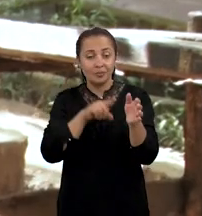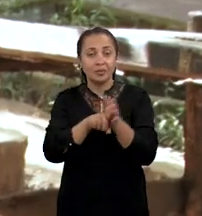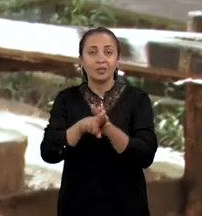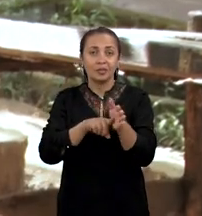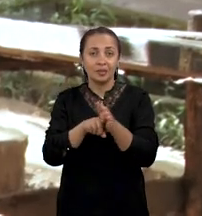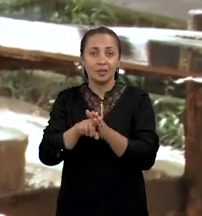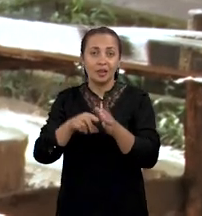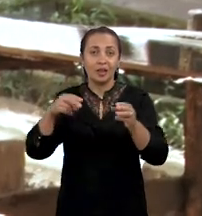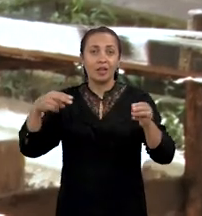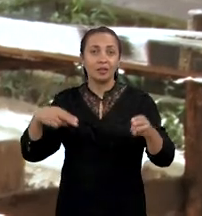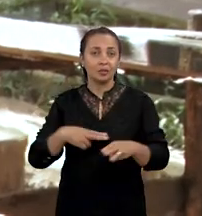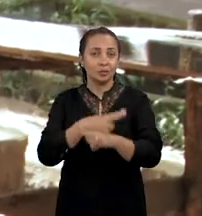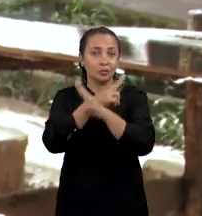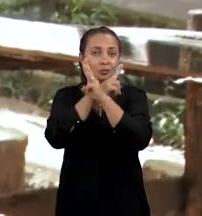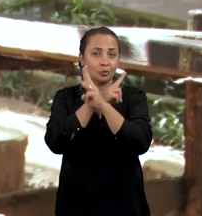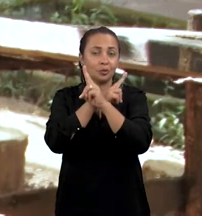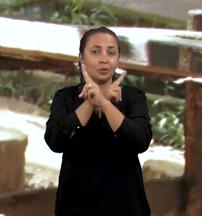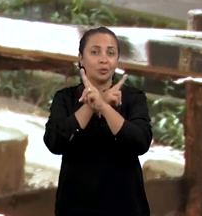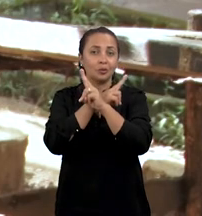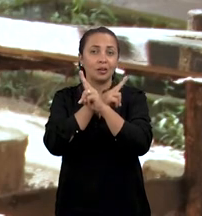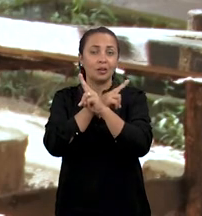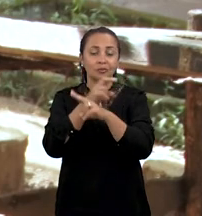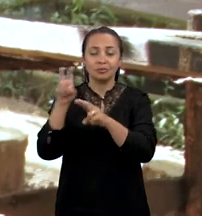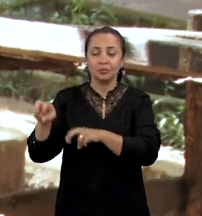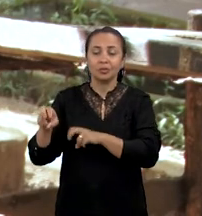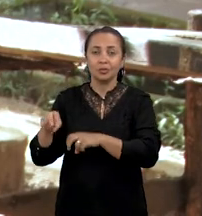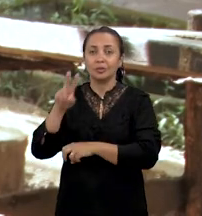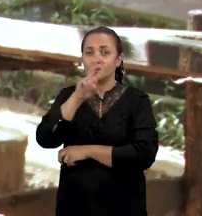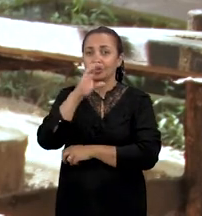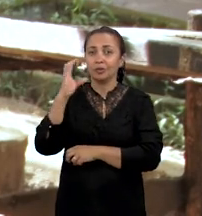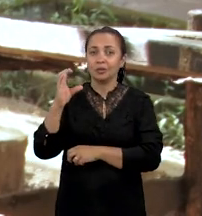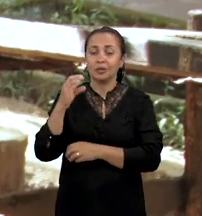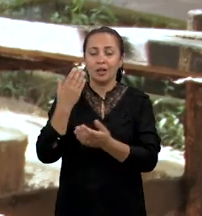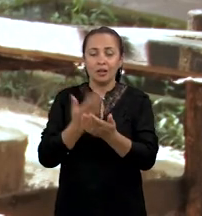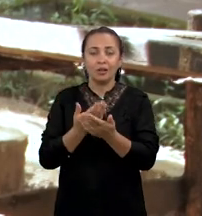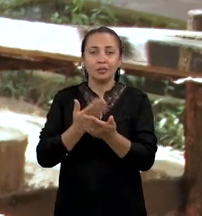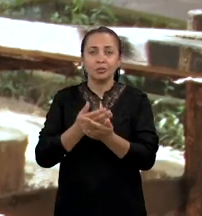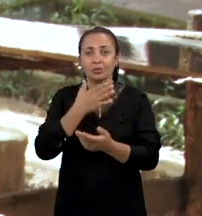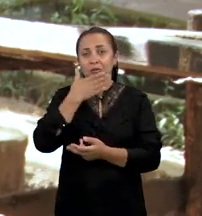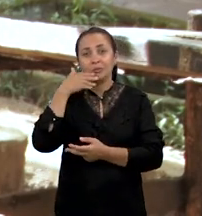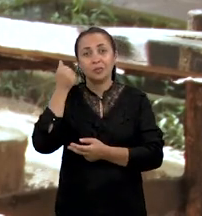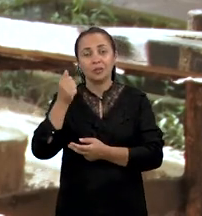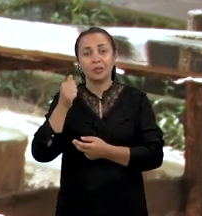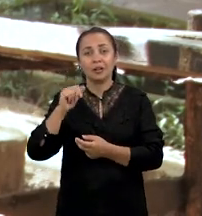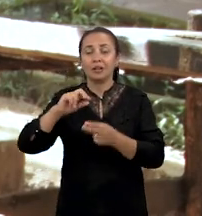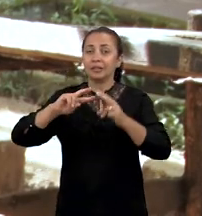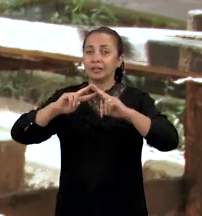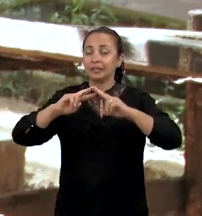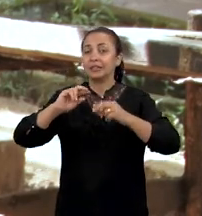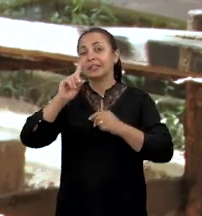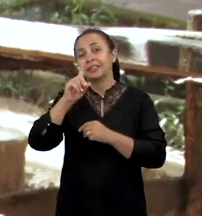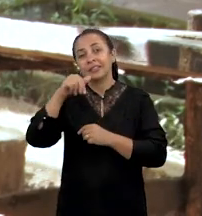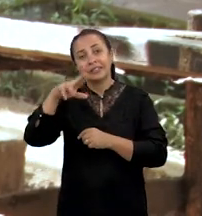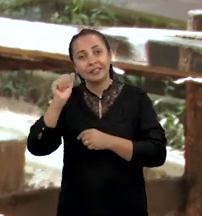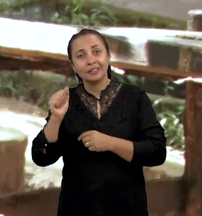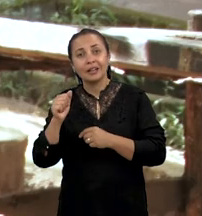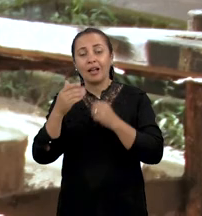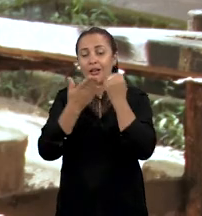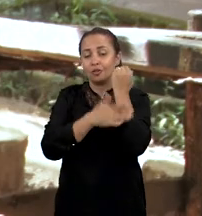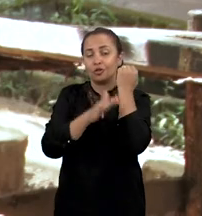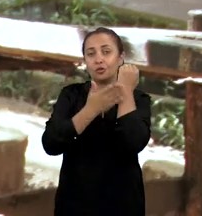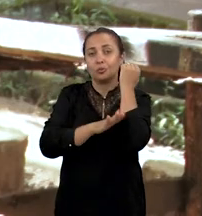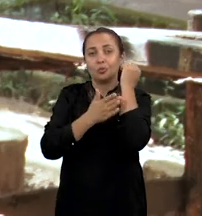Pesquisadores da Universidade Estadual do Sudoeste da Bahia, no campus de Vitória da Conquista, estudam o melhoramento genético de espécies de